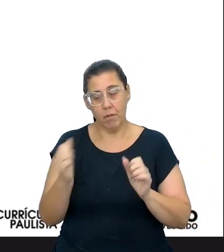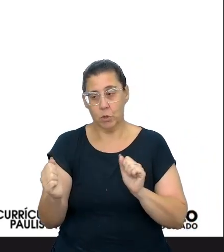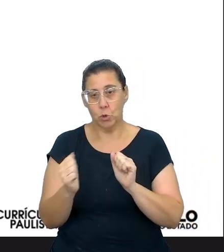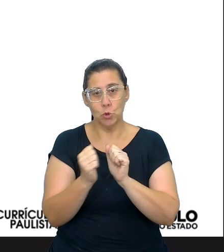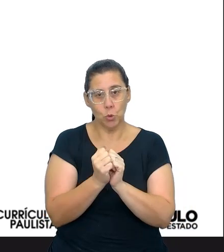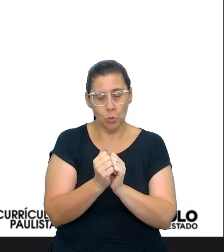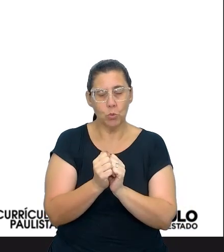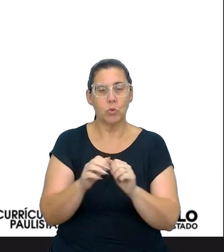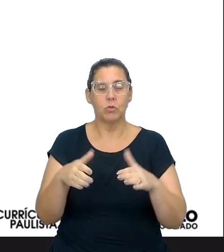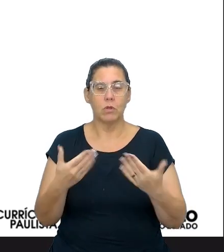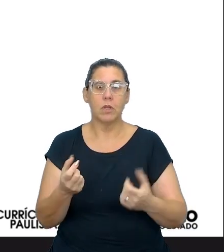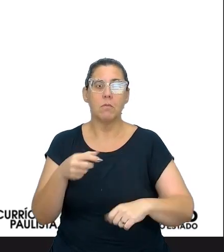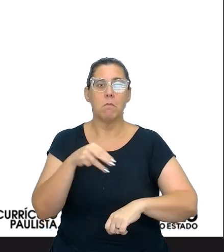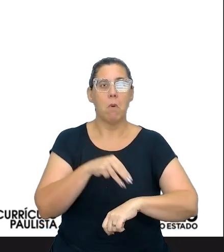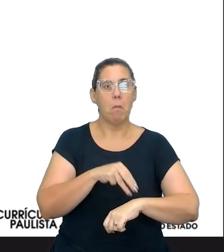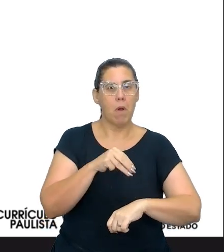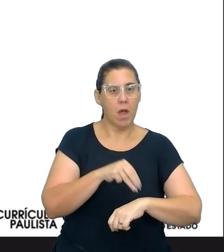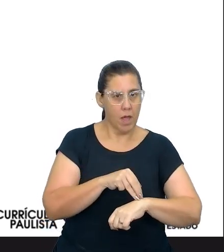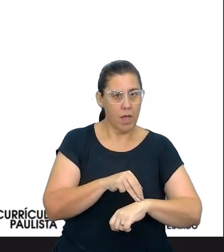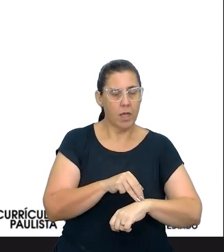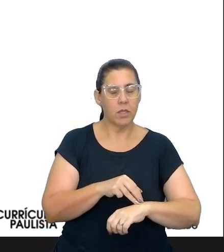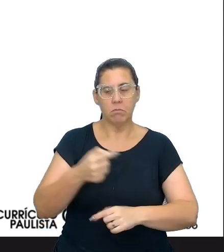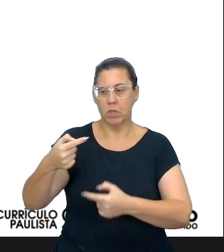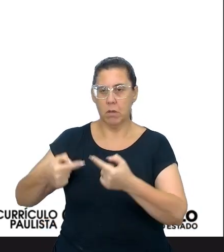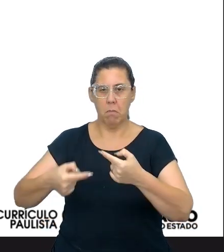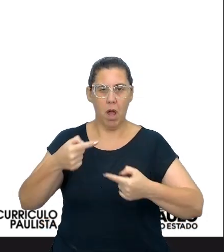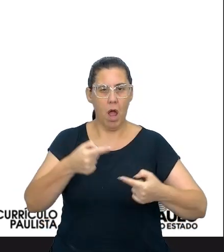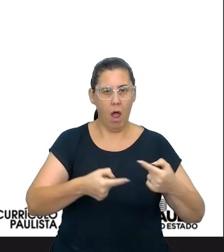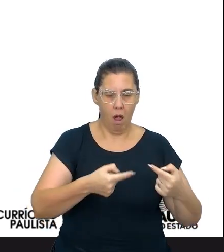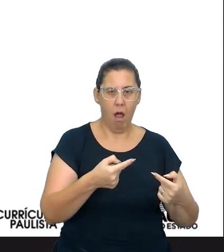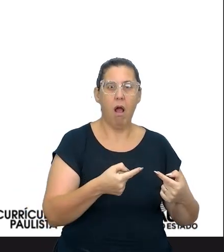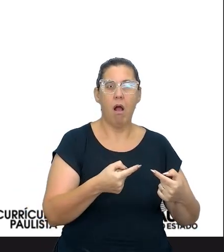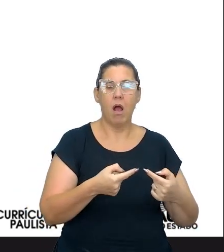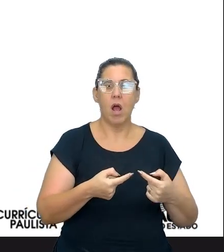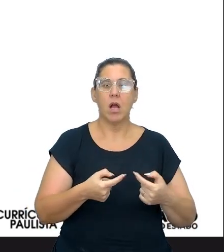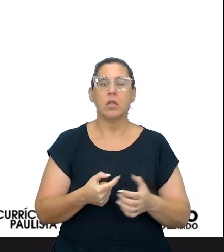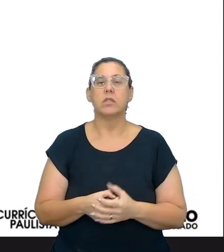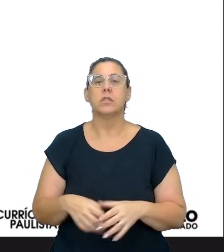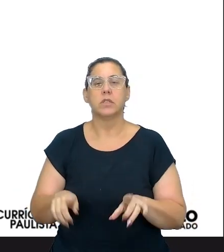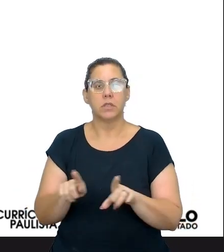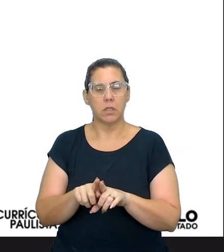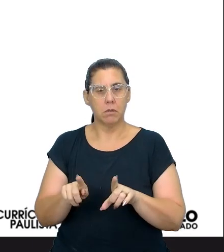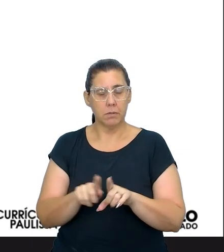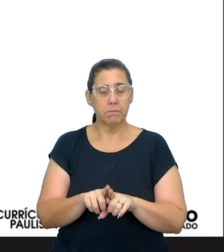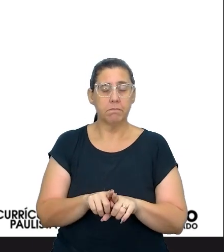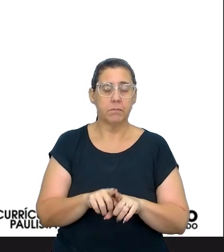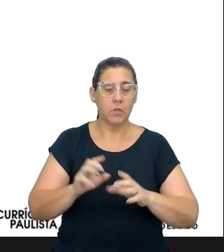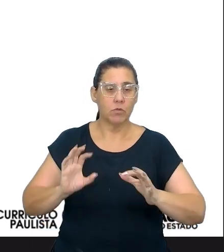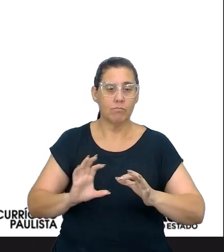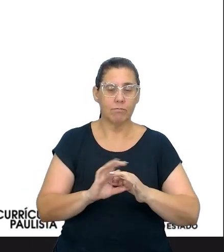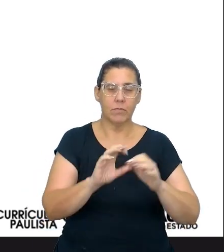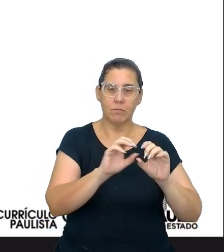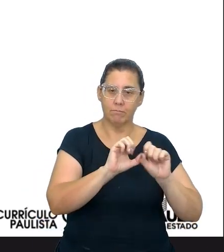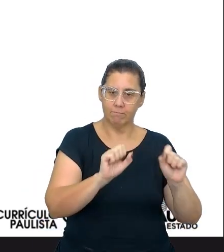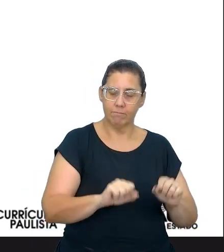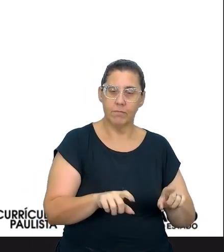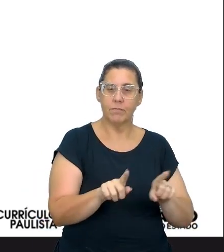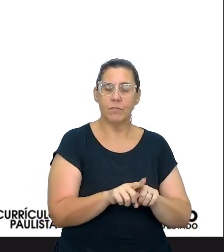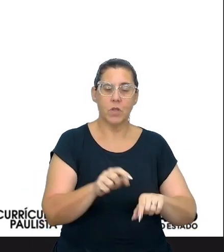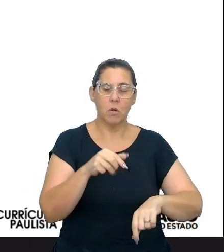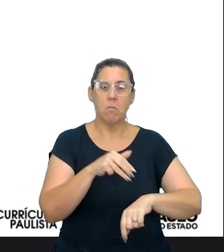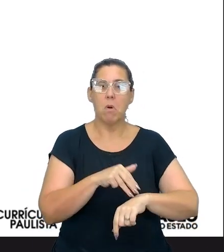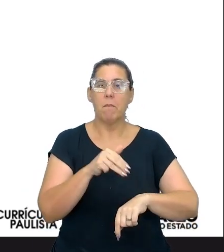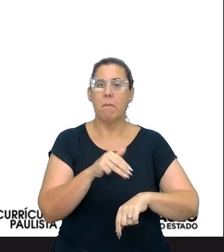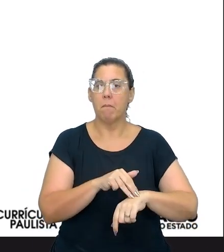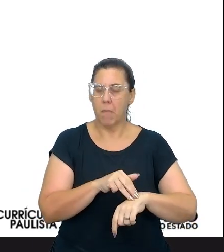Ou seja, aquele momento ali, mesmo do debate, da socialização, da sistematização, ela passa a ser um momento de uma